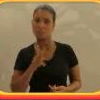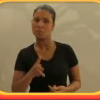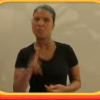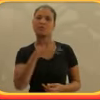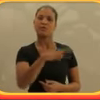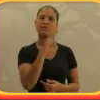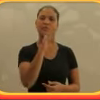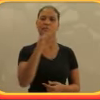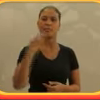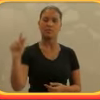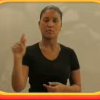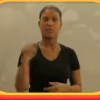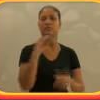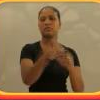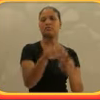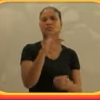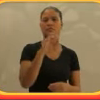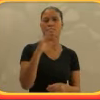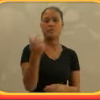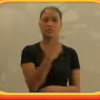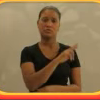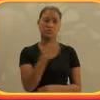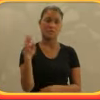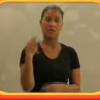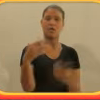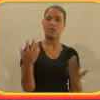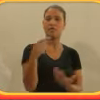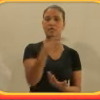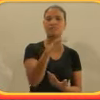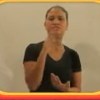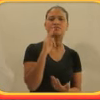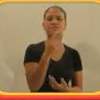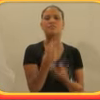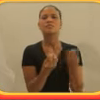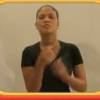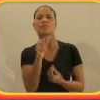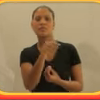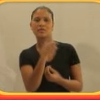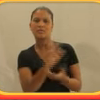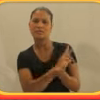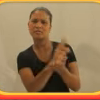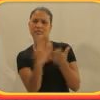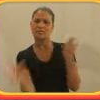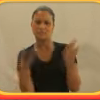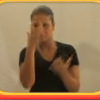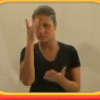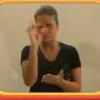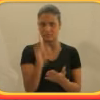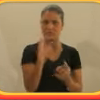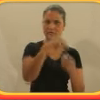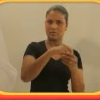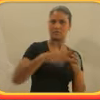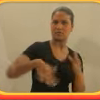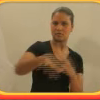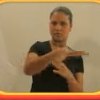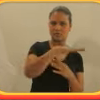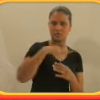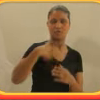questões diversas de pessoas com deficiência, de cidadania. Eu tive poliomielite, a paralisia infantil,